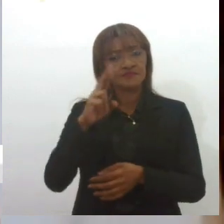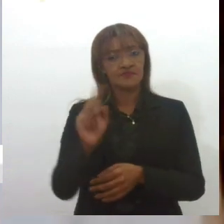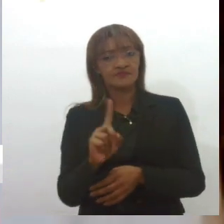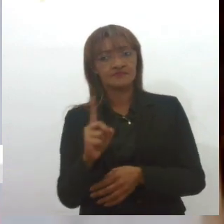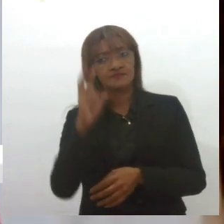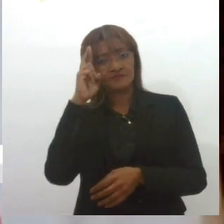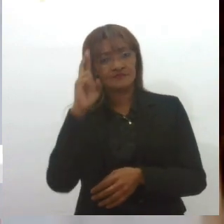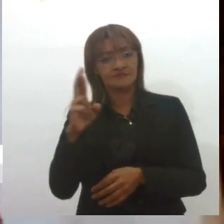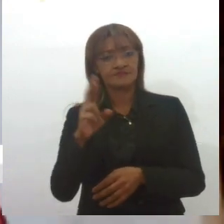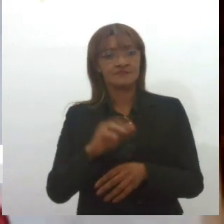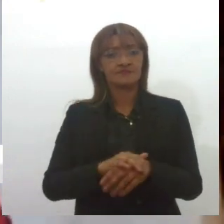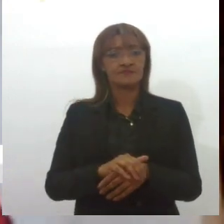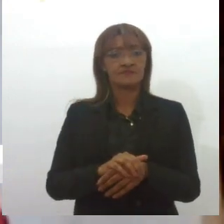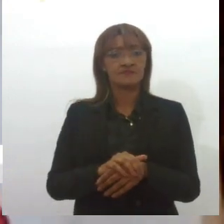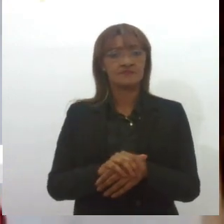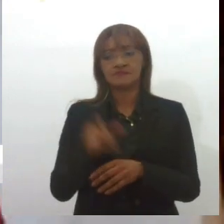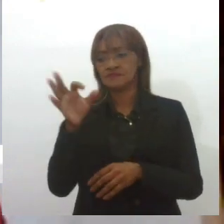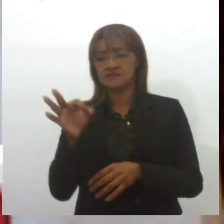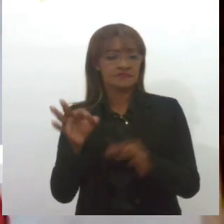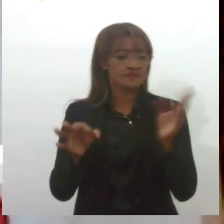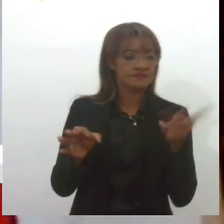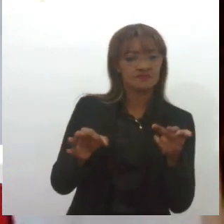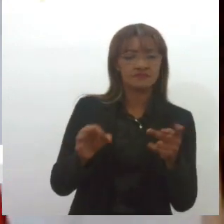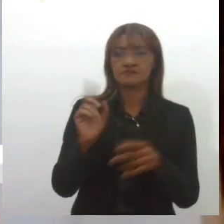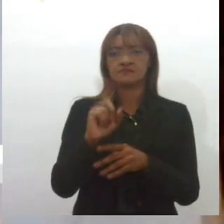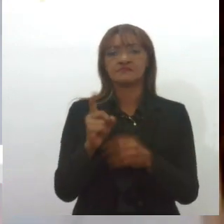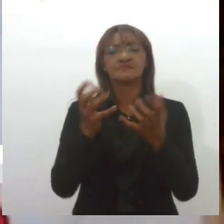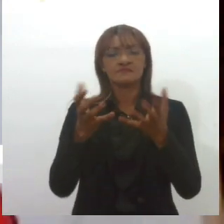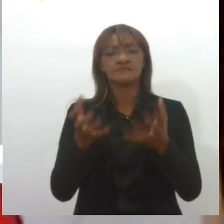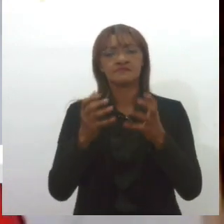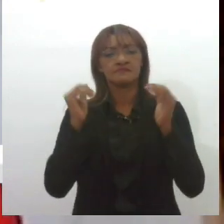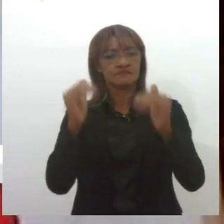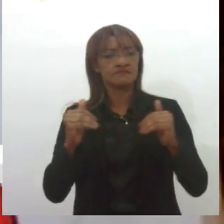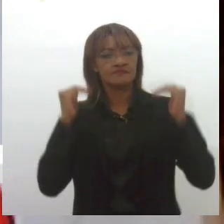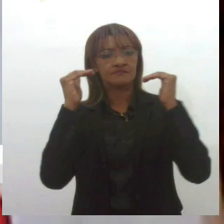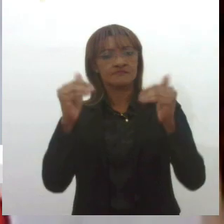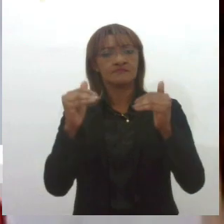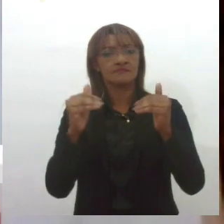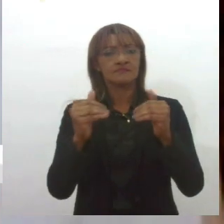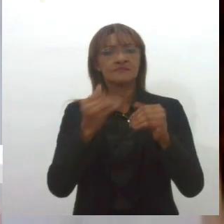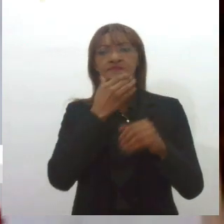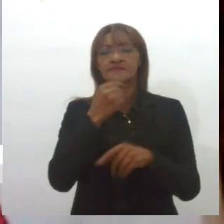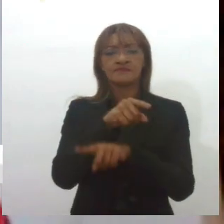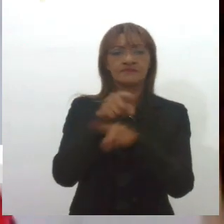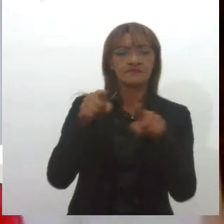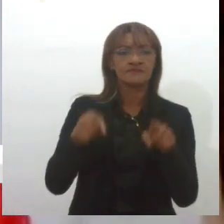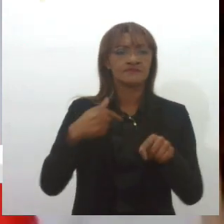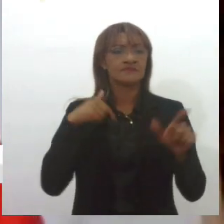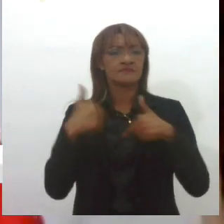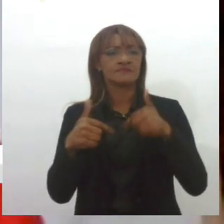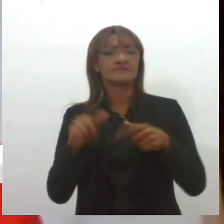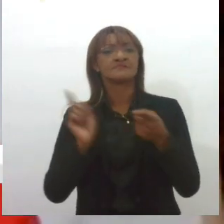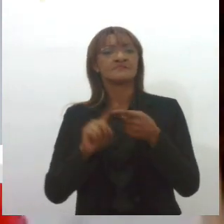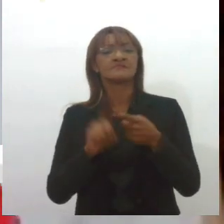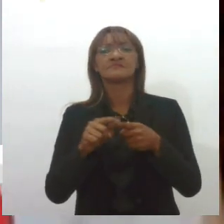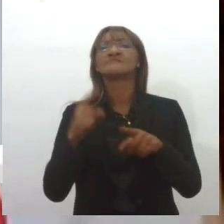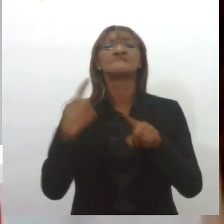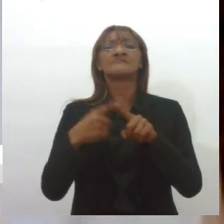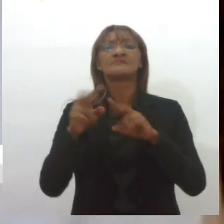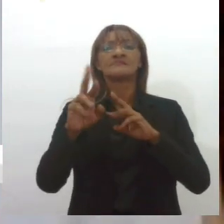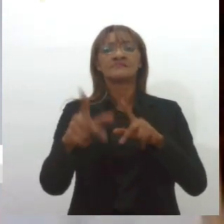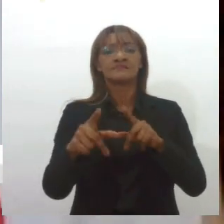direita e esquerda, isso não funciona mais, eu quero mais, eu preciso de mais, eu faço tudo que o homem faz aqui, executo minhas atividades, porque é que eu tenho que ser tratada de forma diferente.